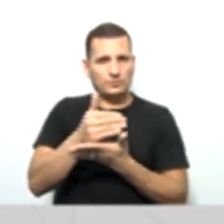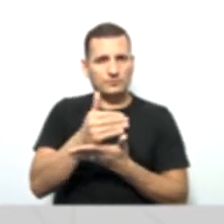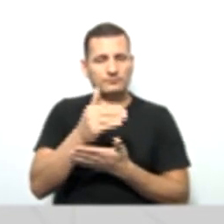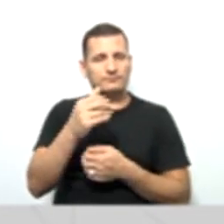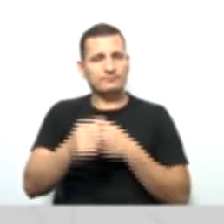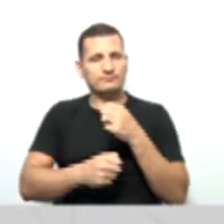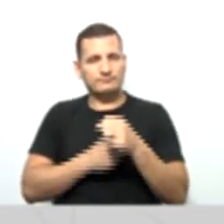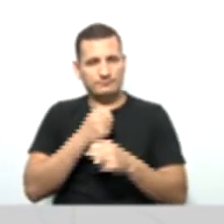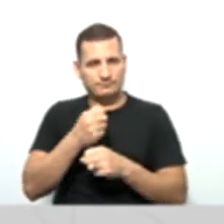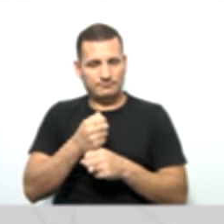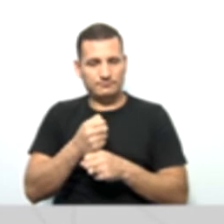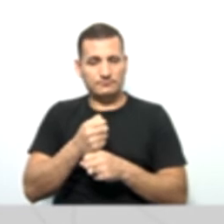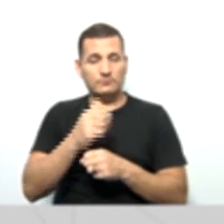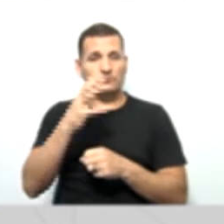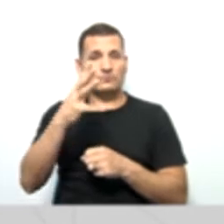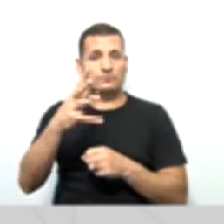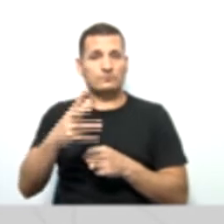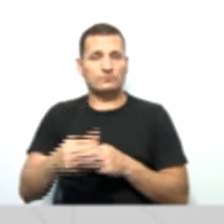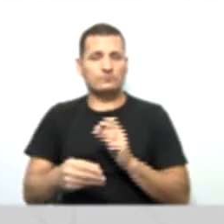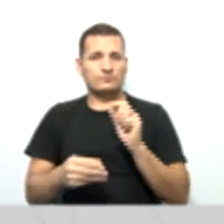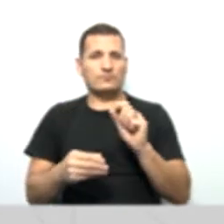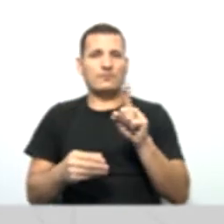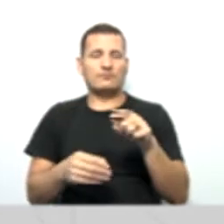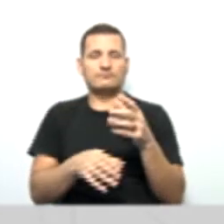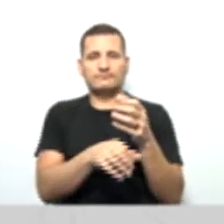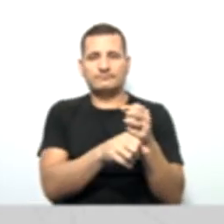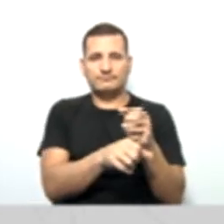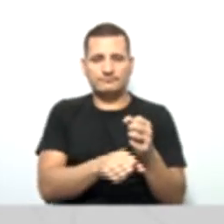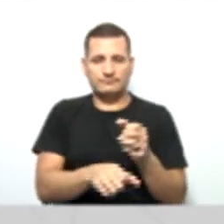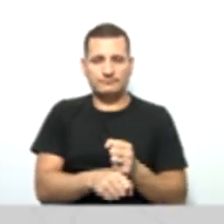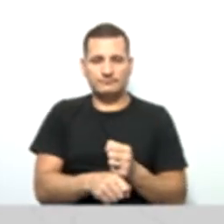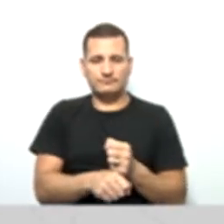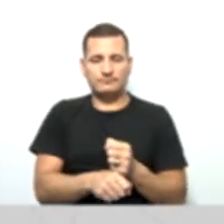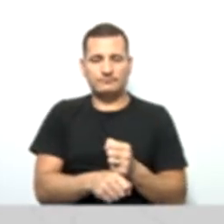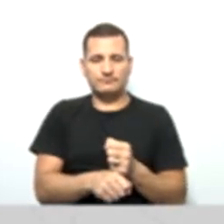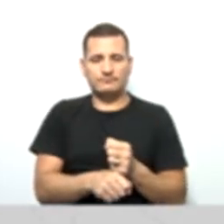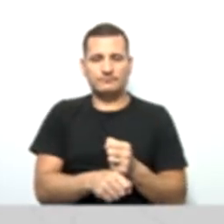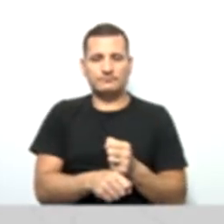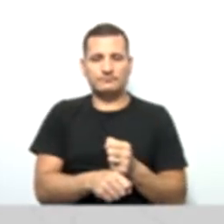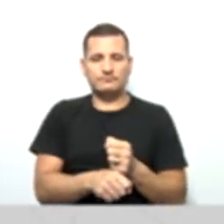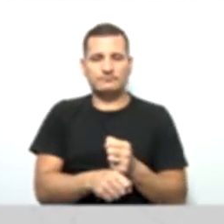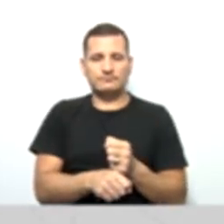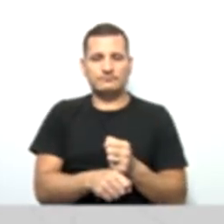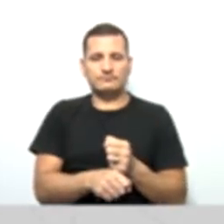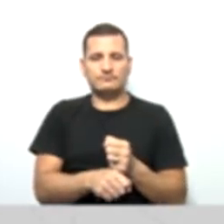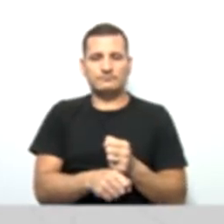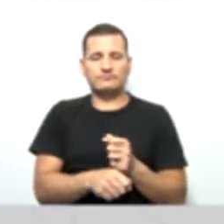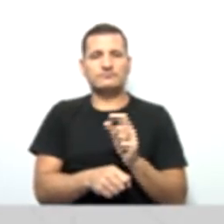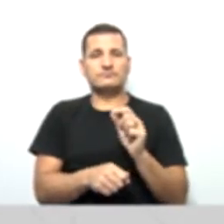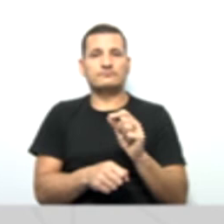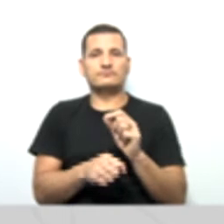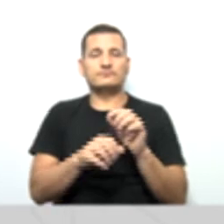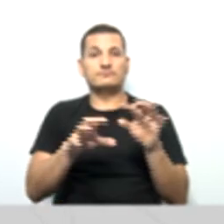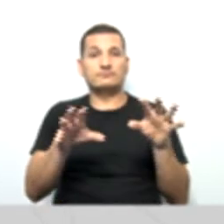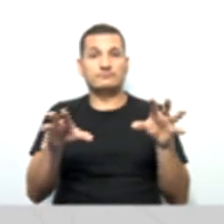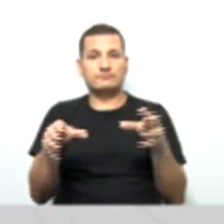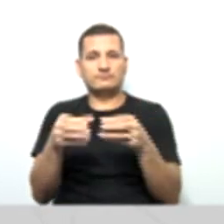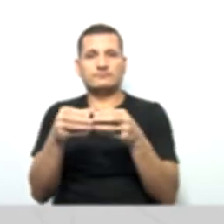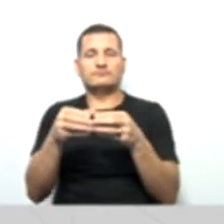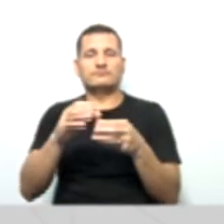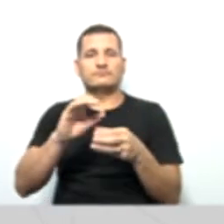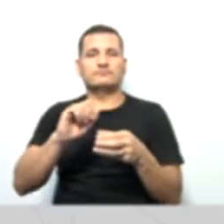Tudo isso é o que? É contabilizado. Destinadas à integralização do capital social